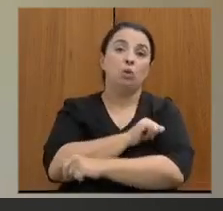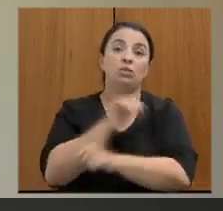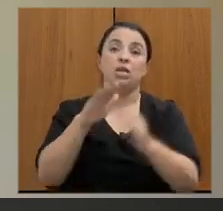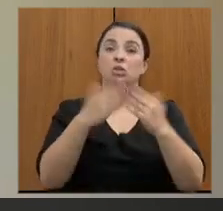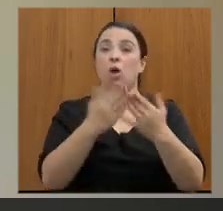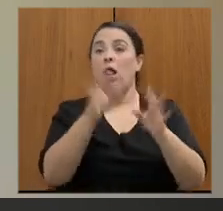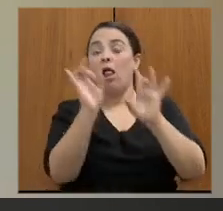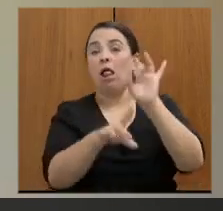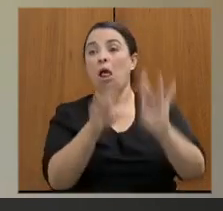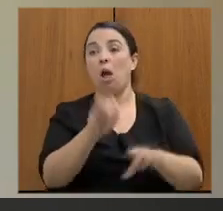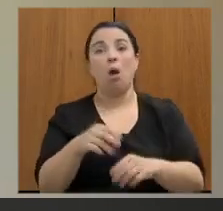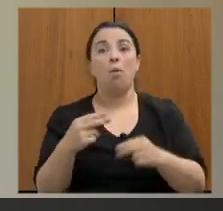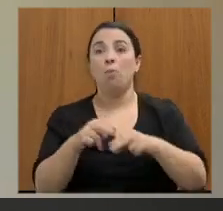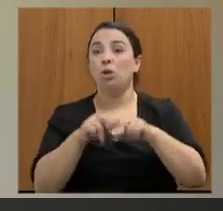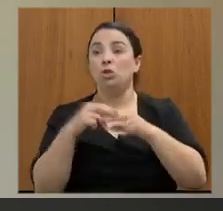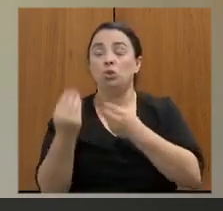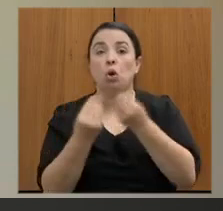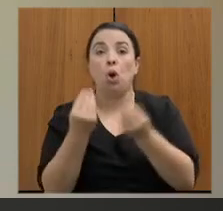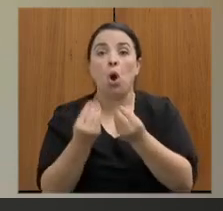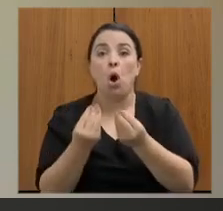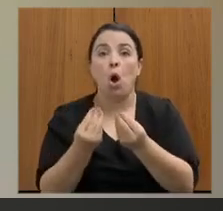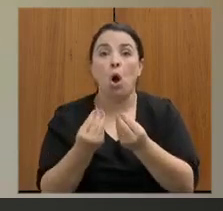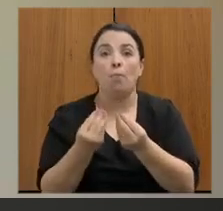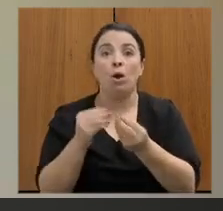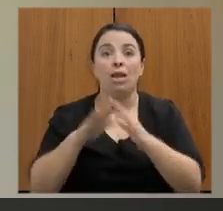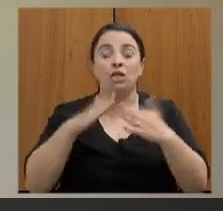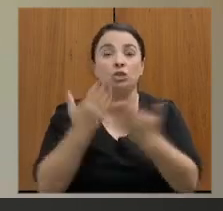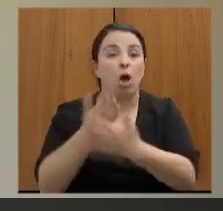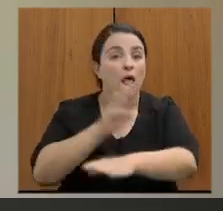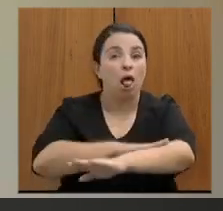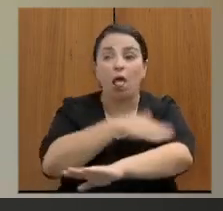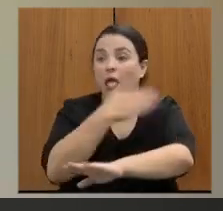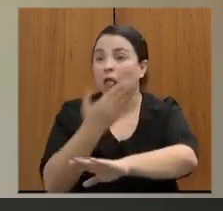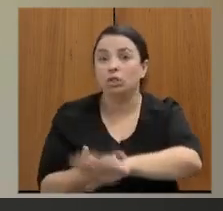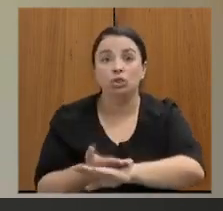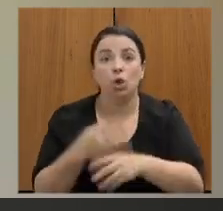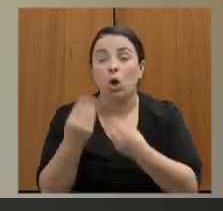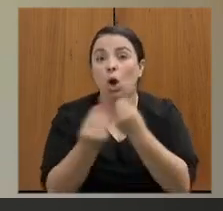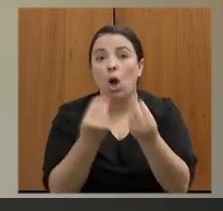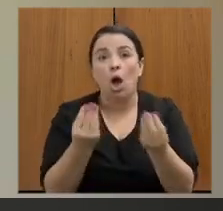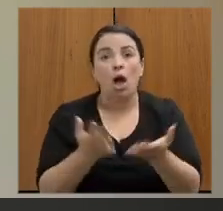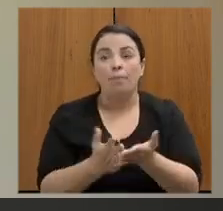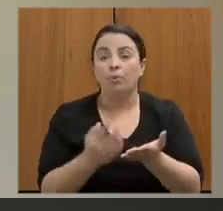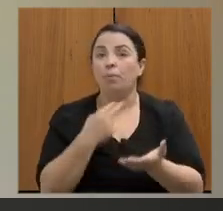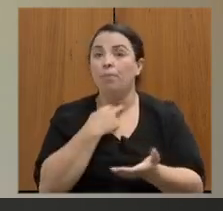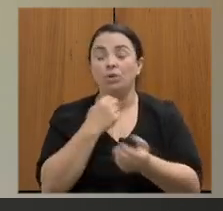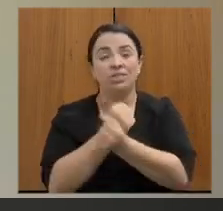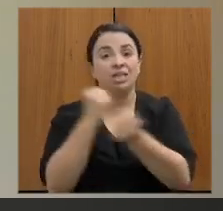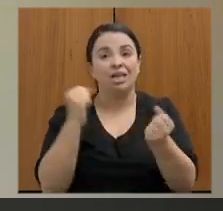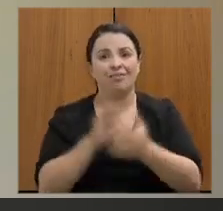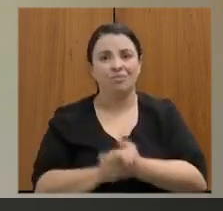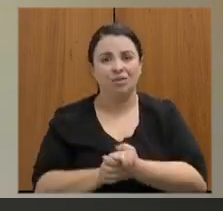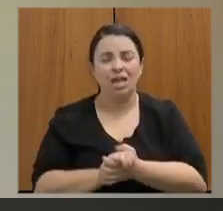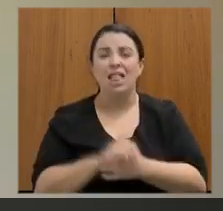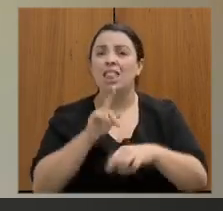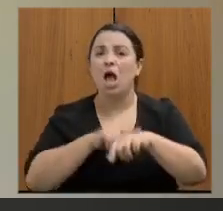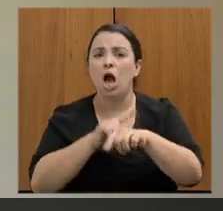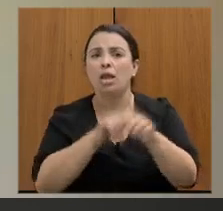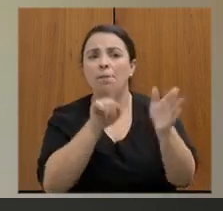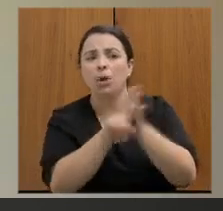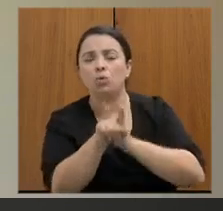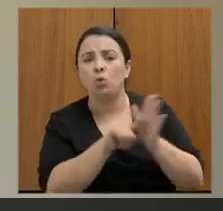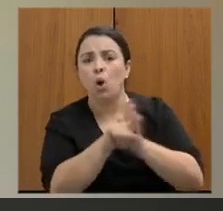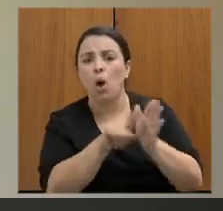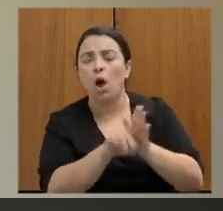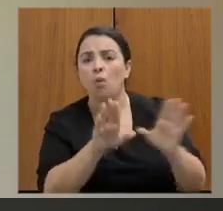não têm condição de permanecer no ensino integral e sabe secretária quando foi perguntado para a comunidade escolar se lá seria